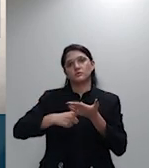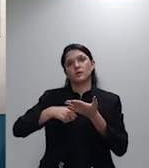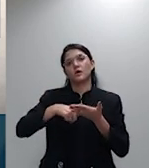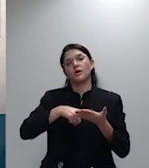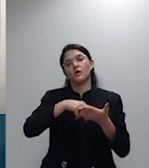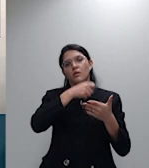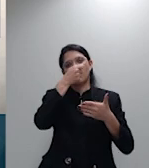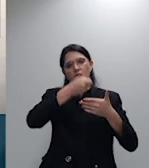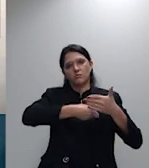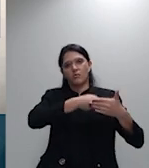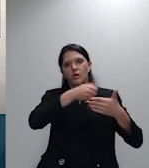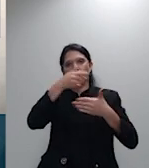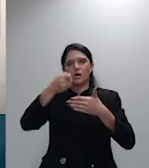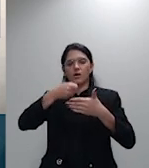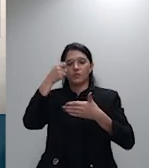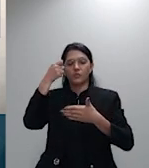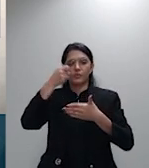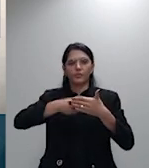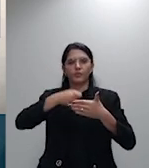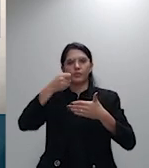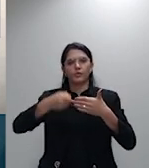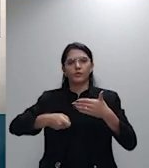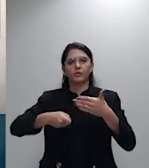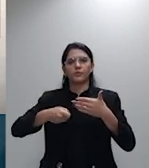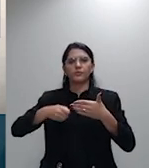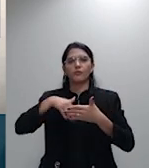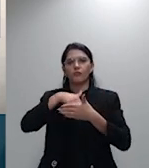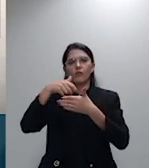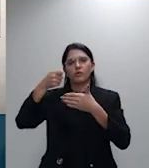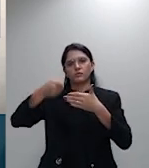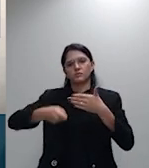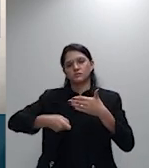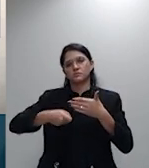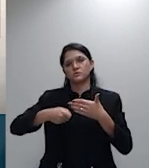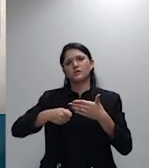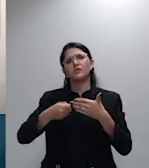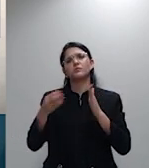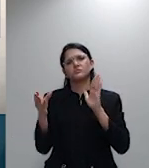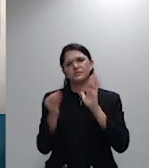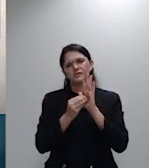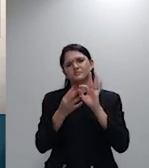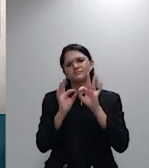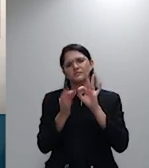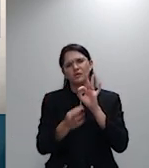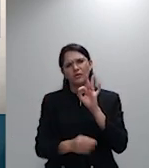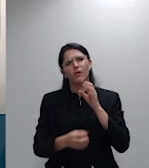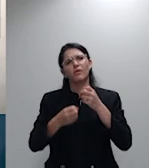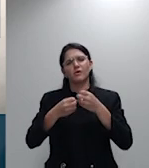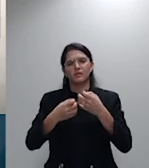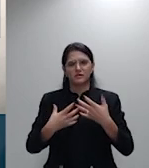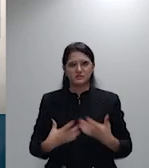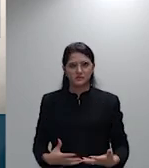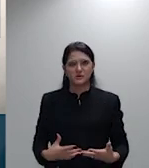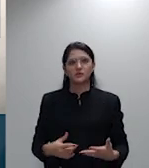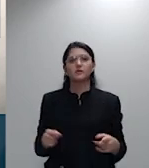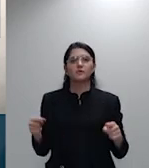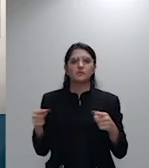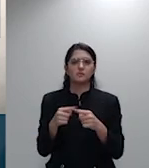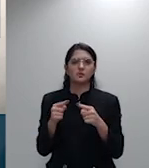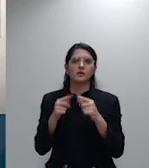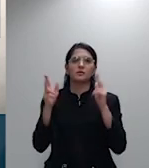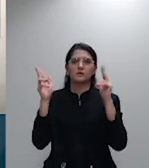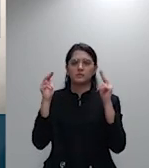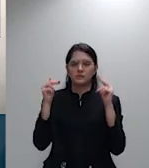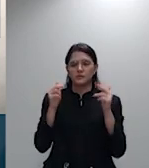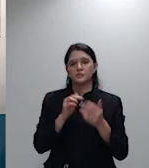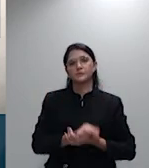longas e autoexplicativas a respeito desse tema e continuo